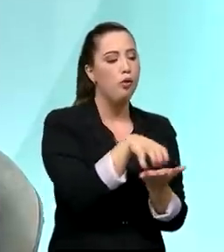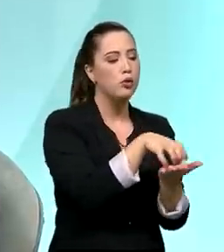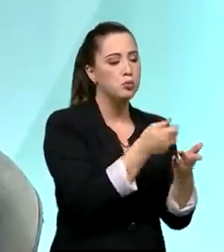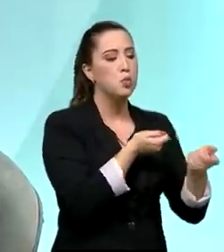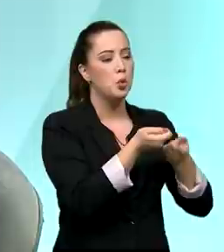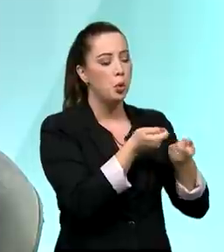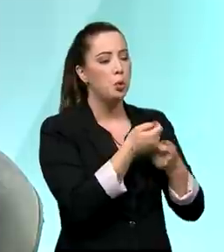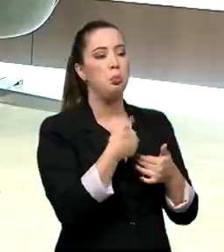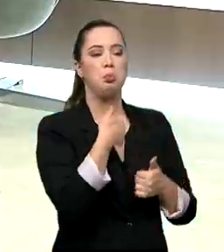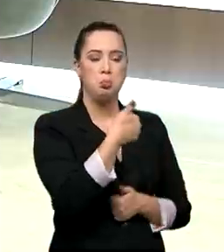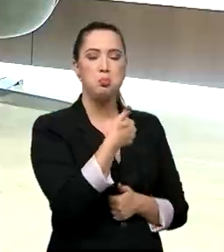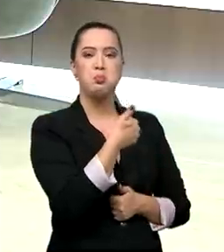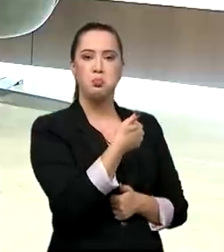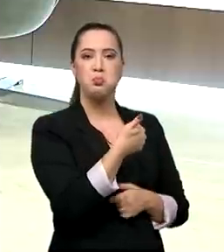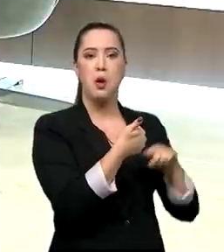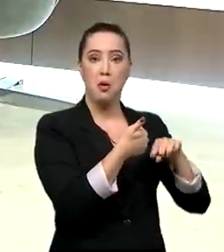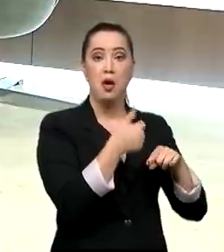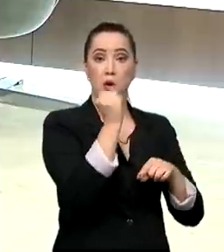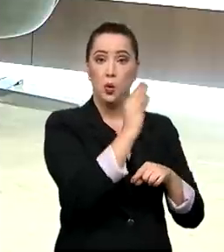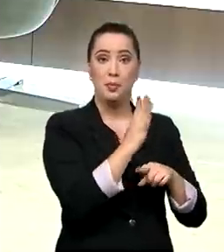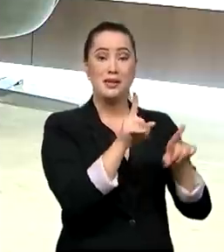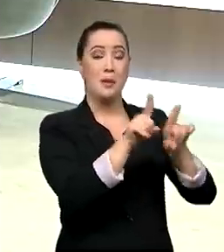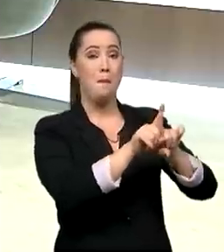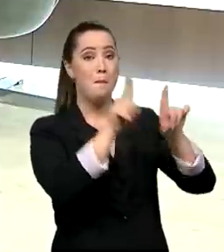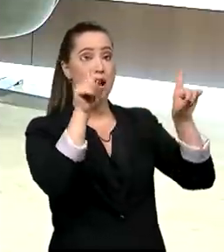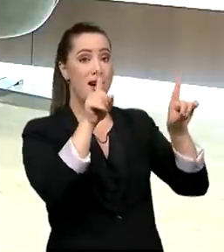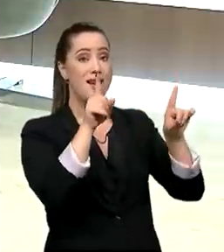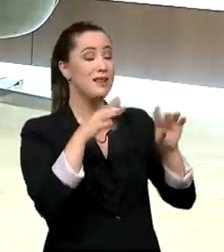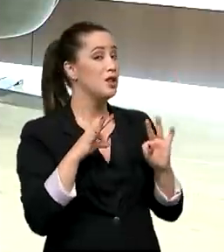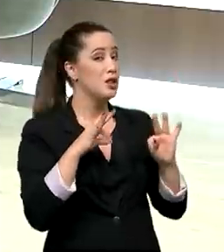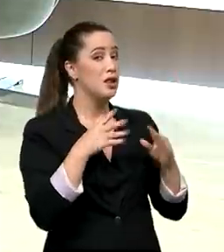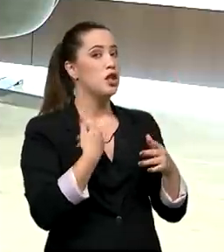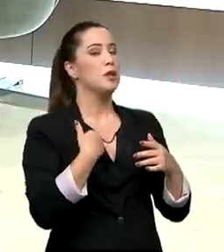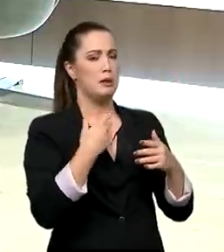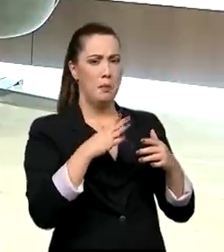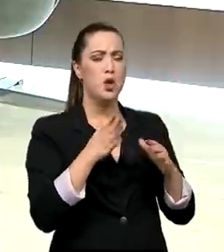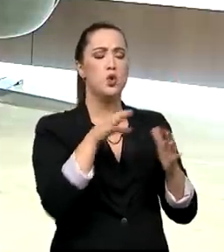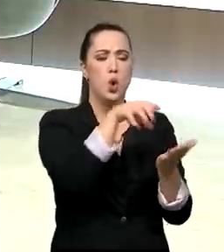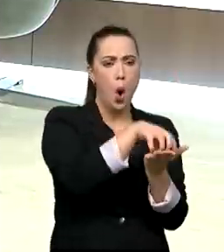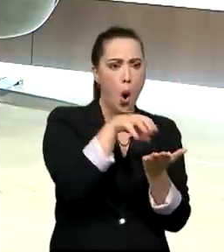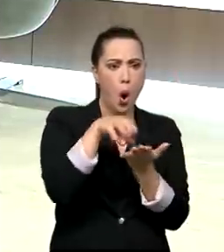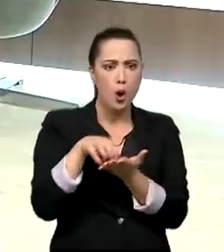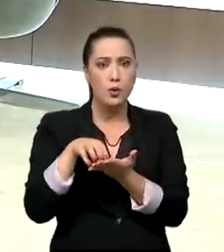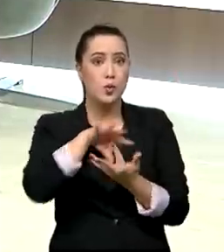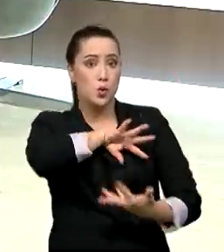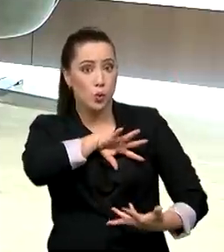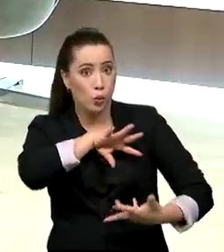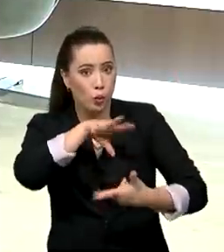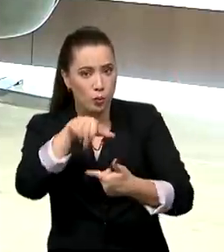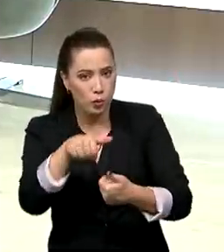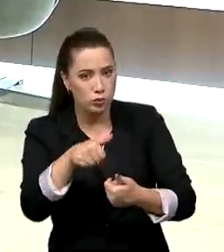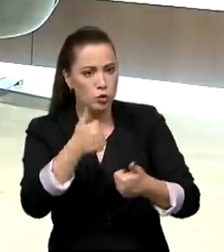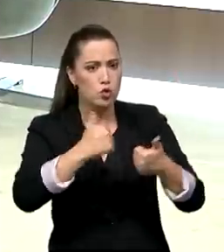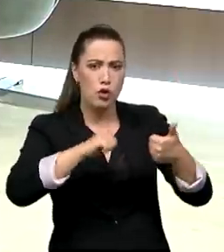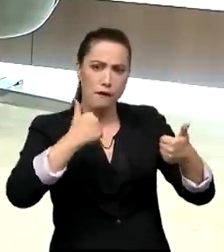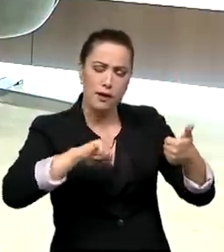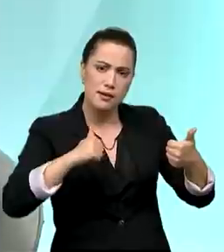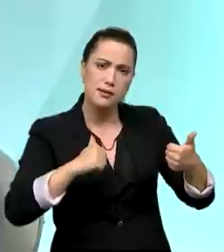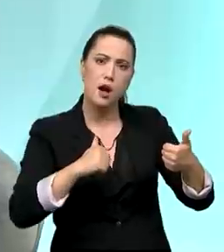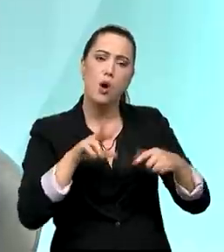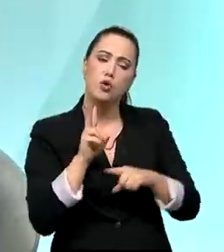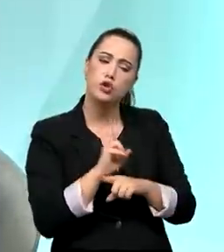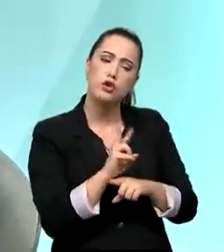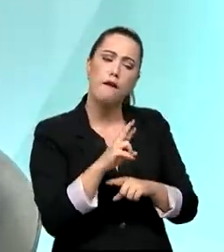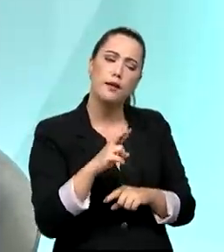estatais... Do Brasil. Do Brasil, mas dos órgãos de auditoria internacionais e vários outros. Mas esses